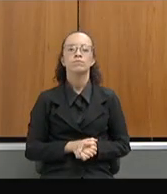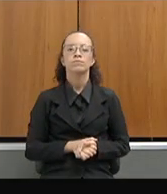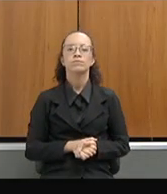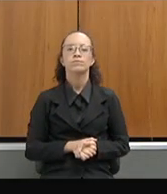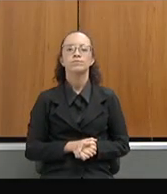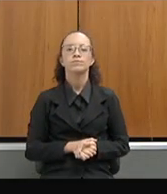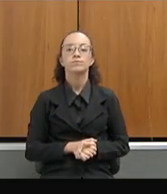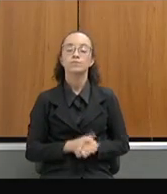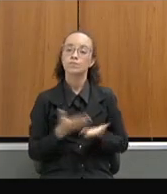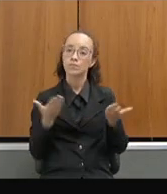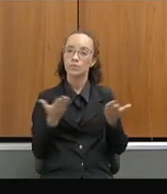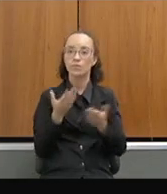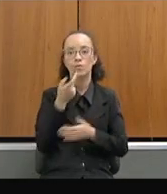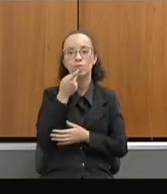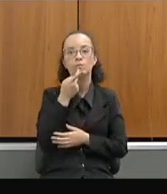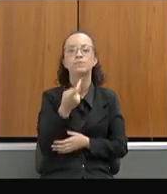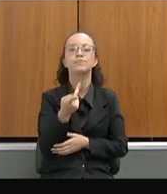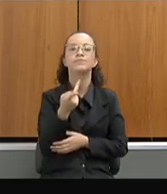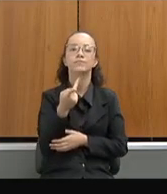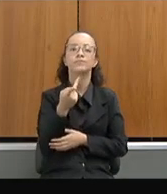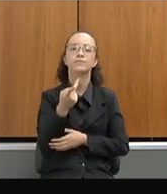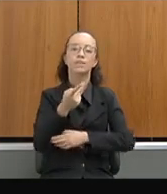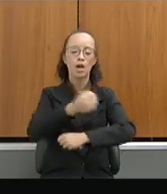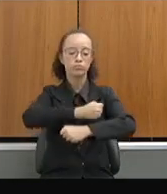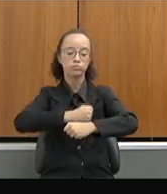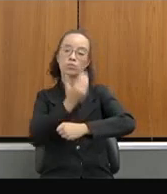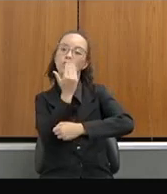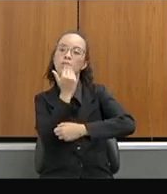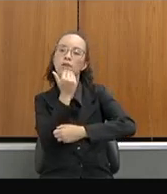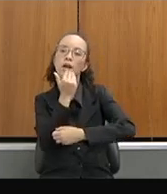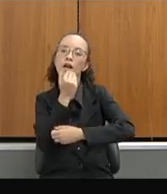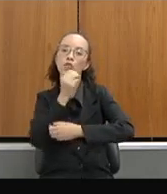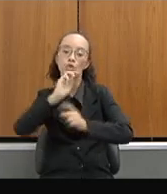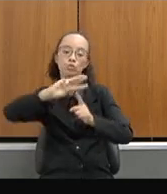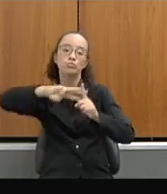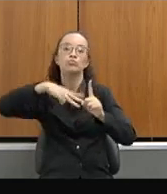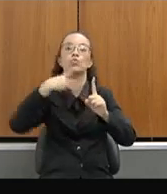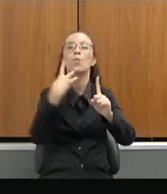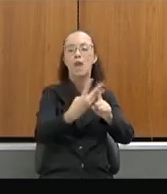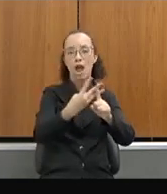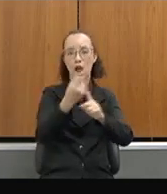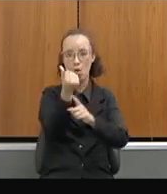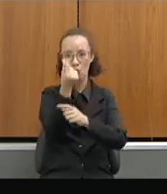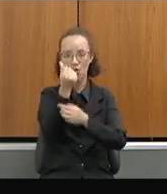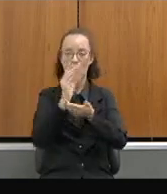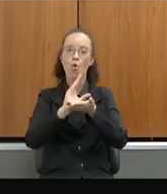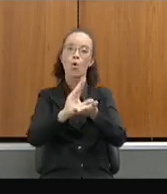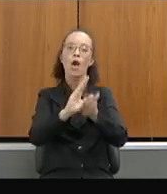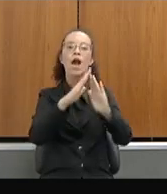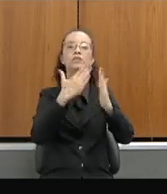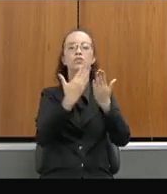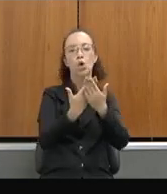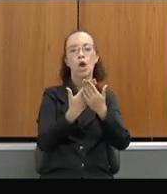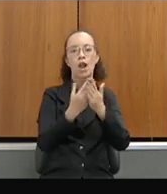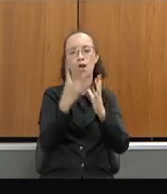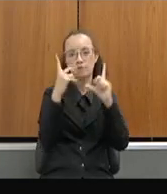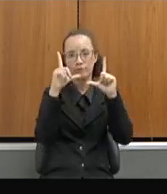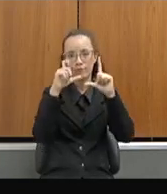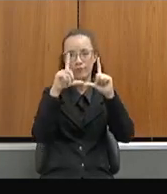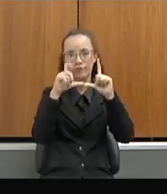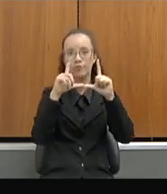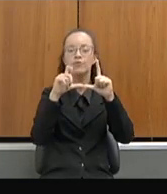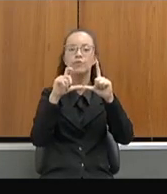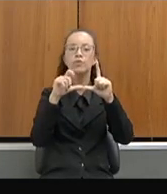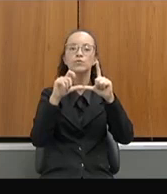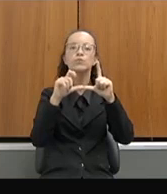Aqui eu vou falar um pouquinho da nossa merenda. Duplicamos a verba da merenda. Essa foto é da escola Padre Alberto